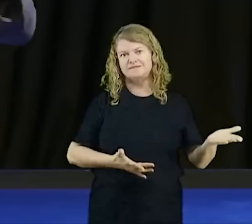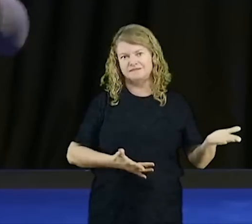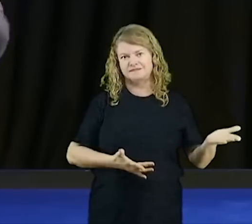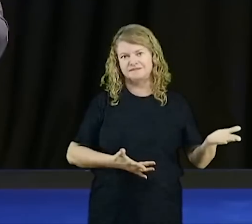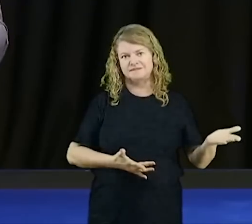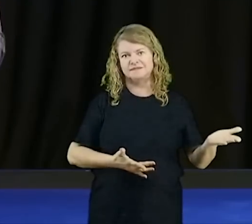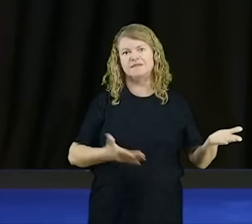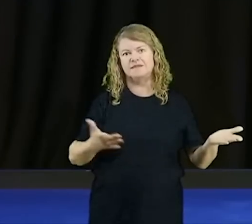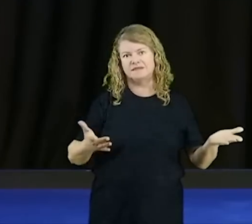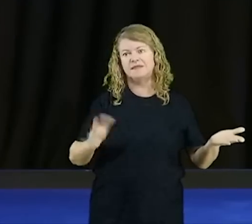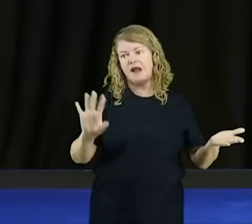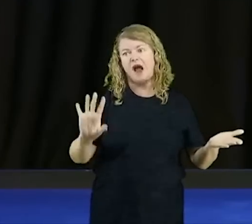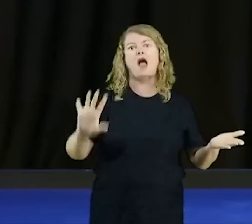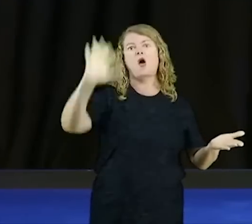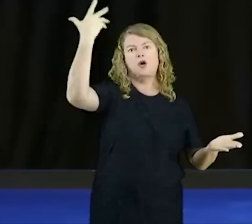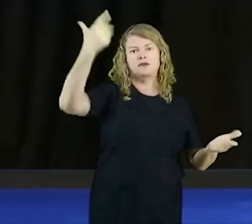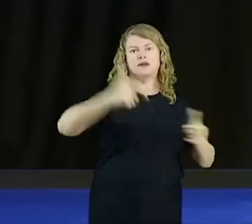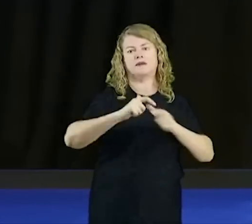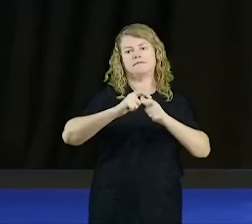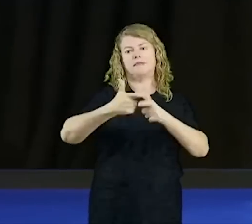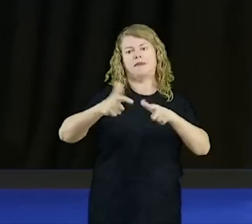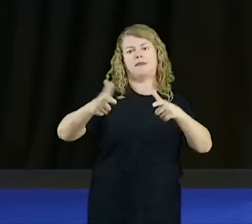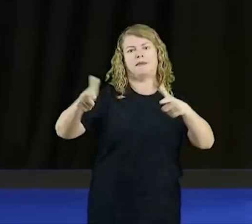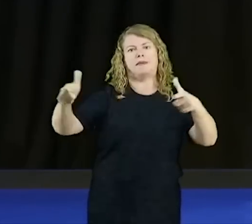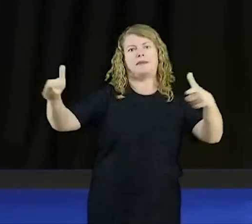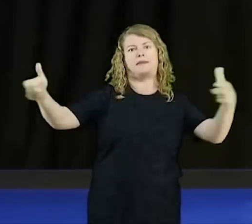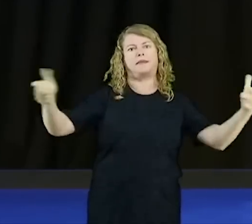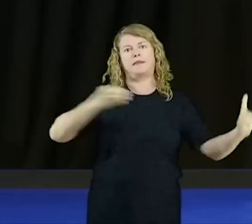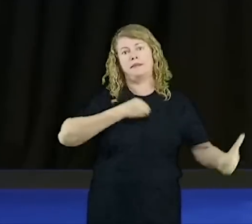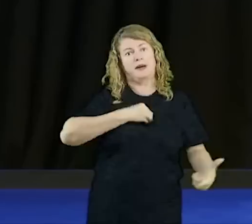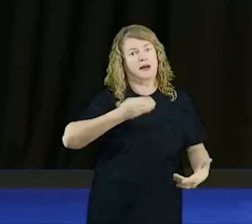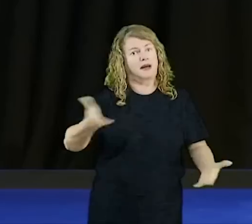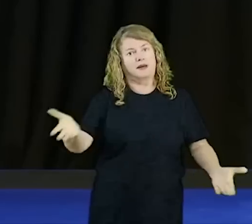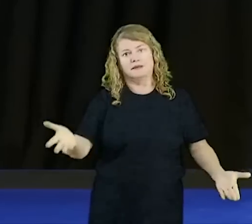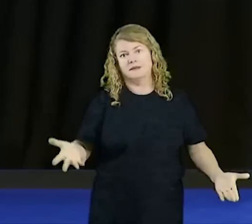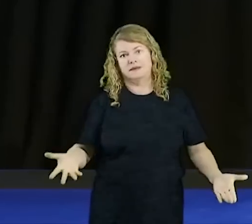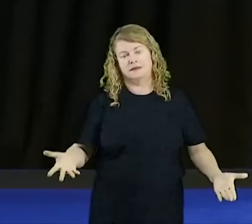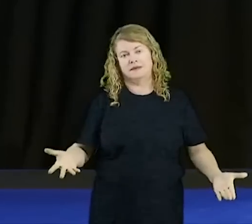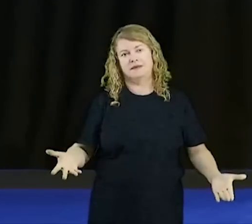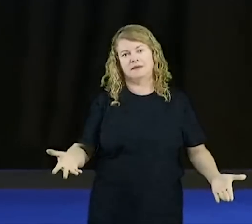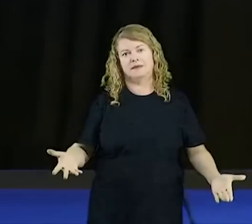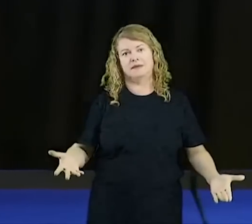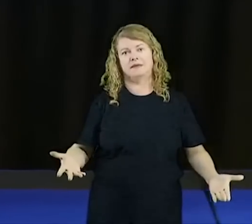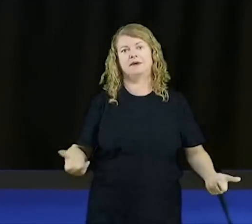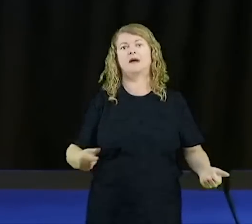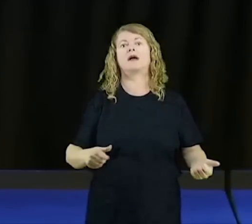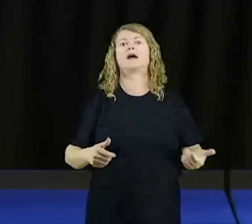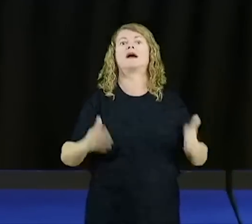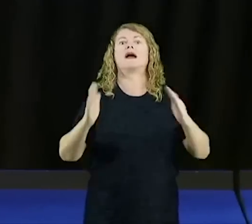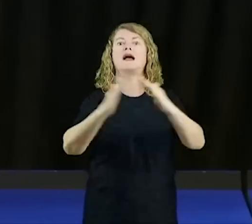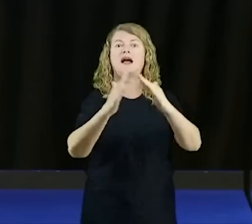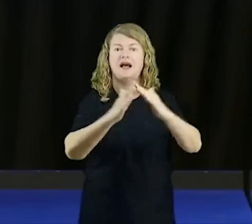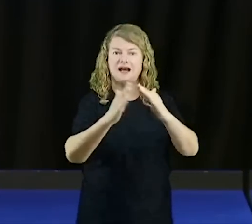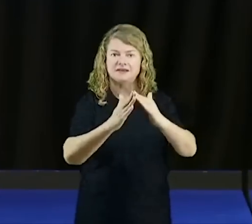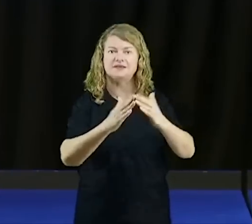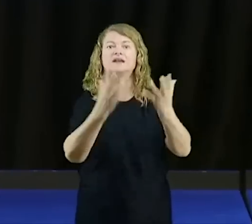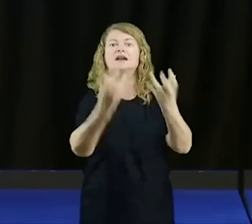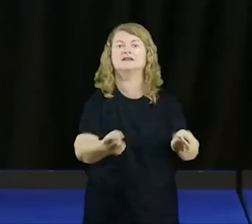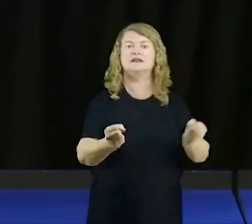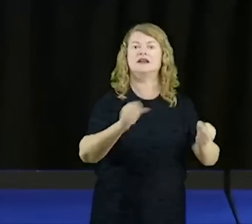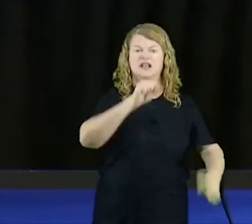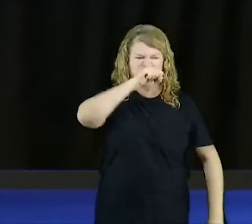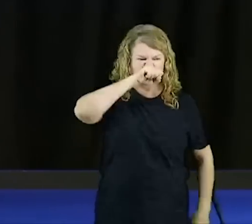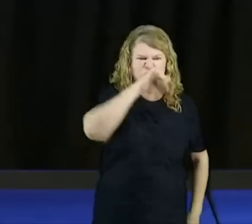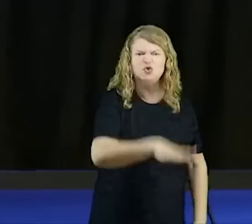aonde a iniquidade, é bem vinda. Aonde a morte, bem vinda. Onde a estupidez, é bem vinda.